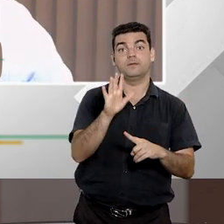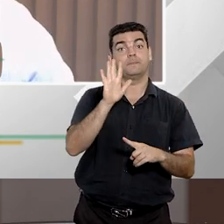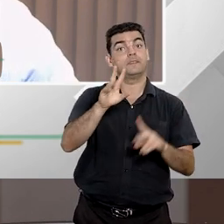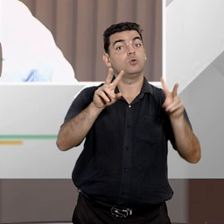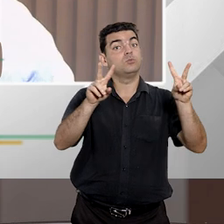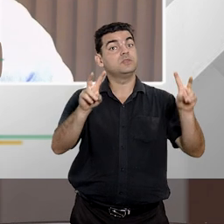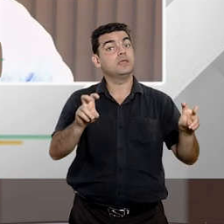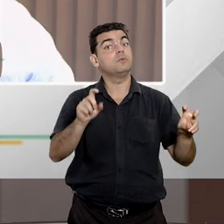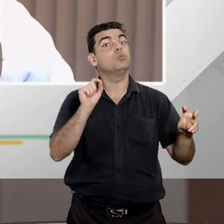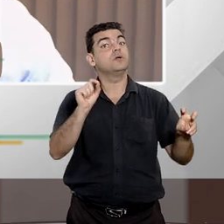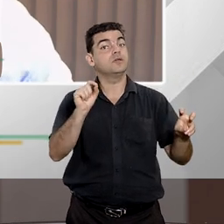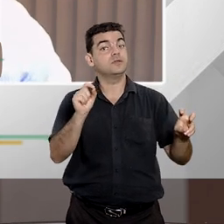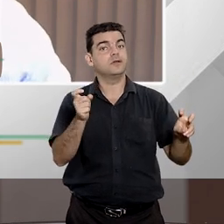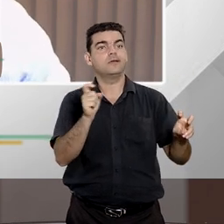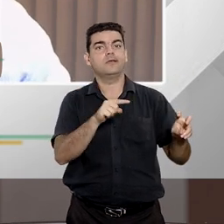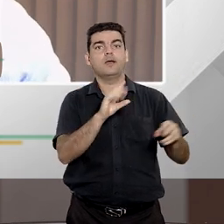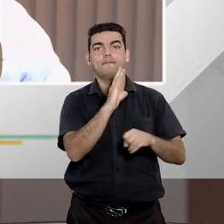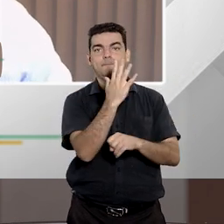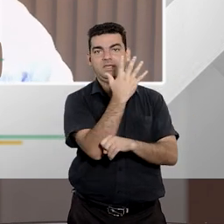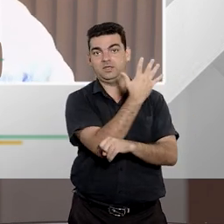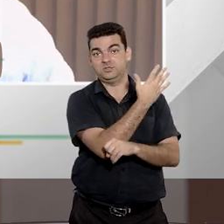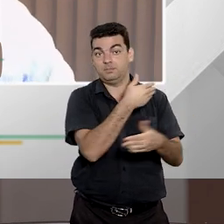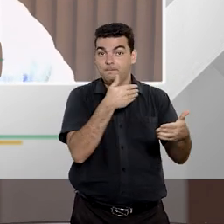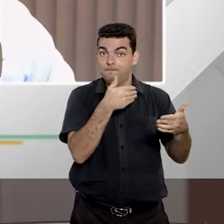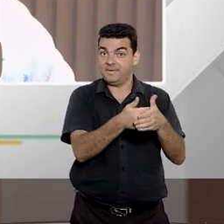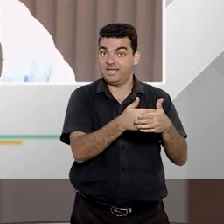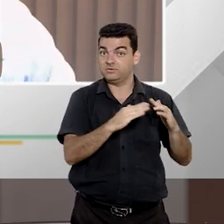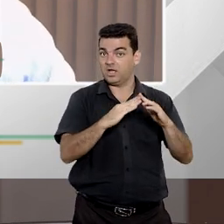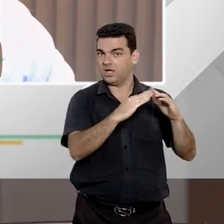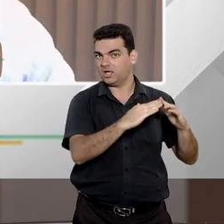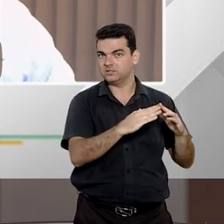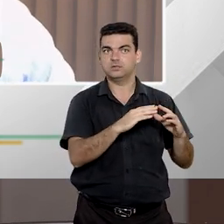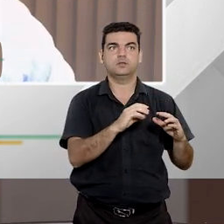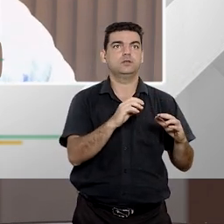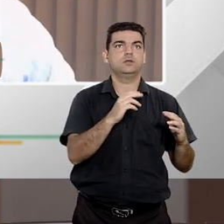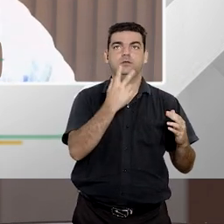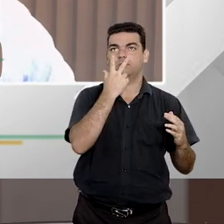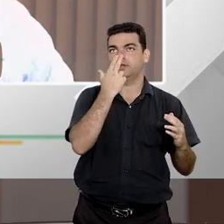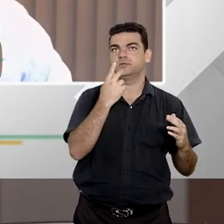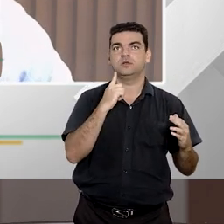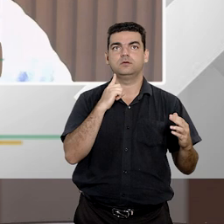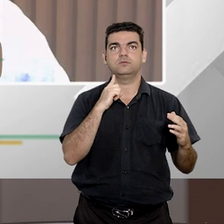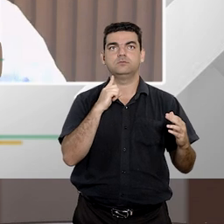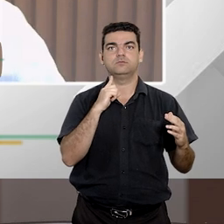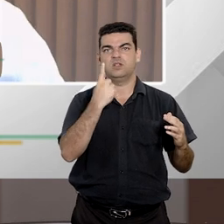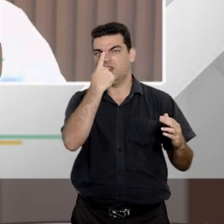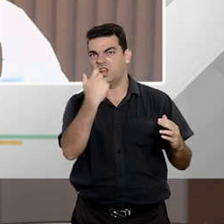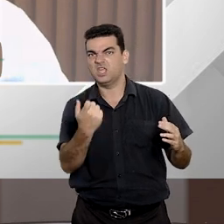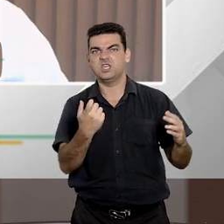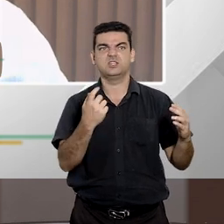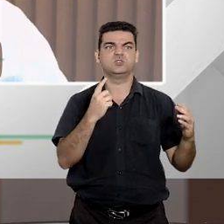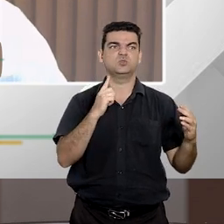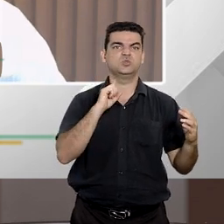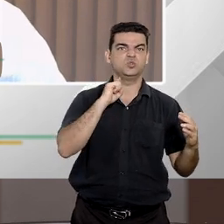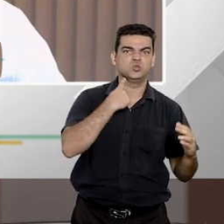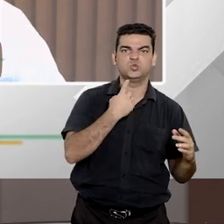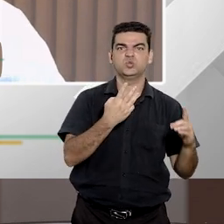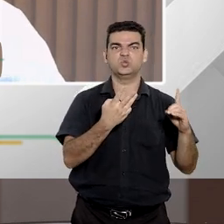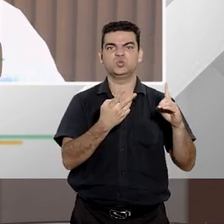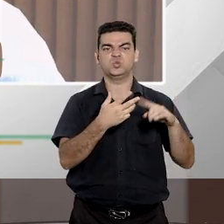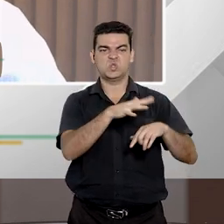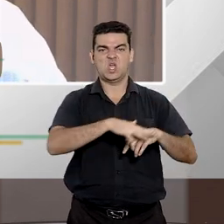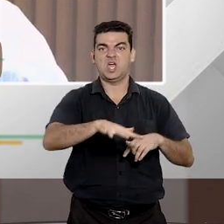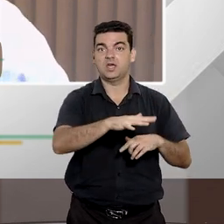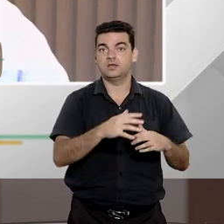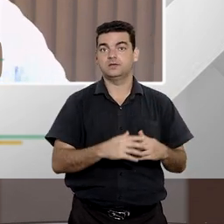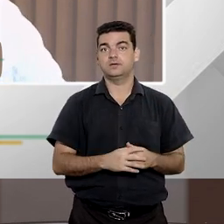respeito, por exemplo, ao meio ambiente, a um descarte de esgoto sem o devido tratamento naquela